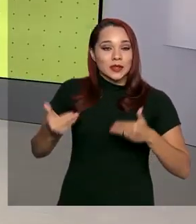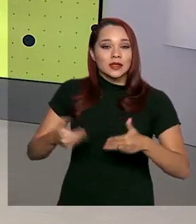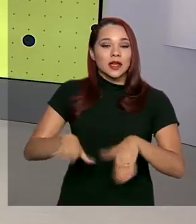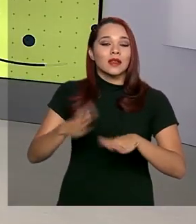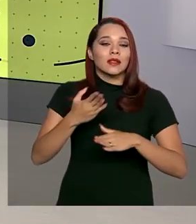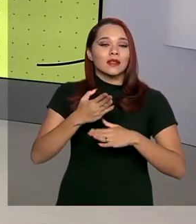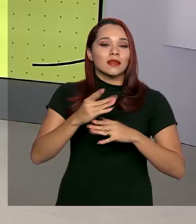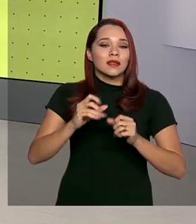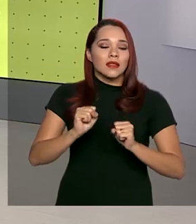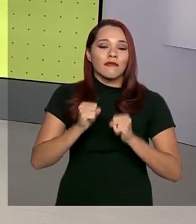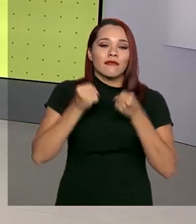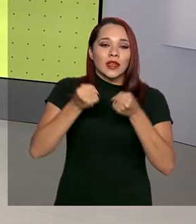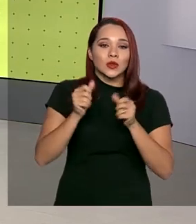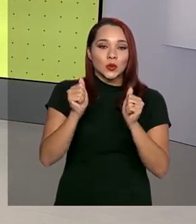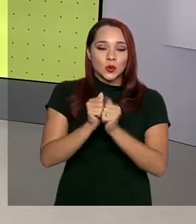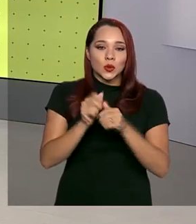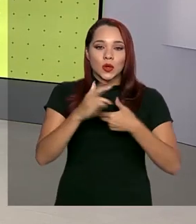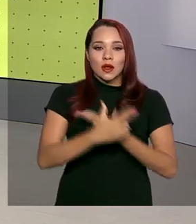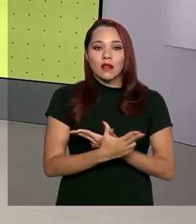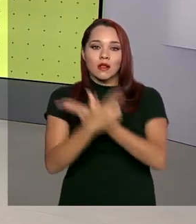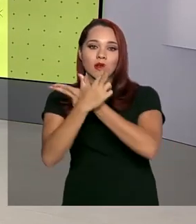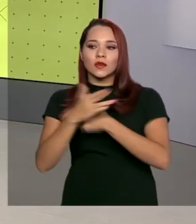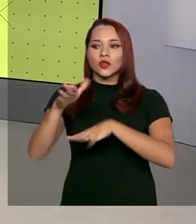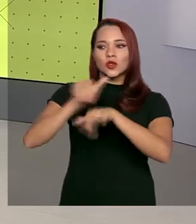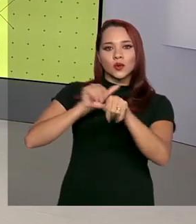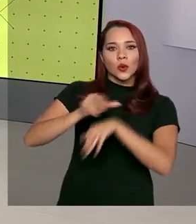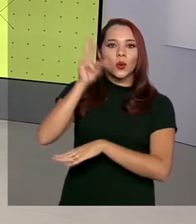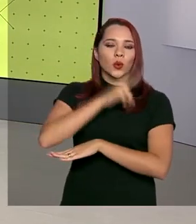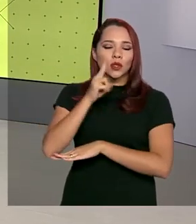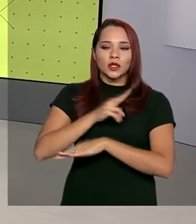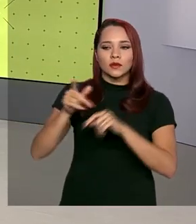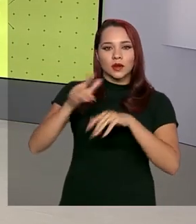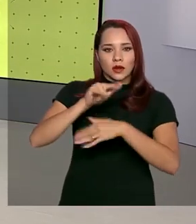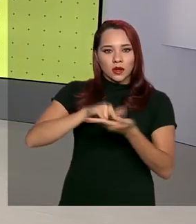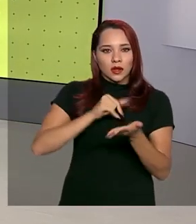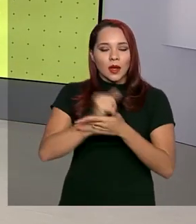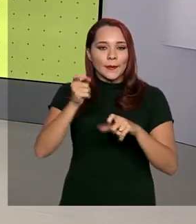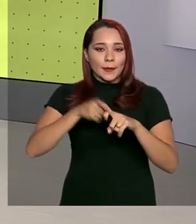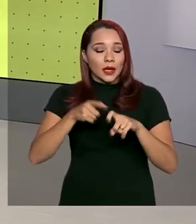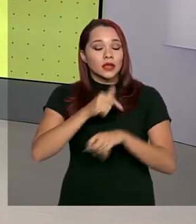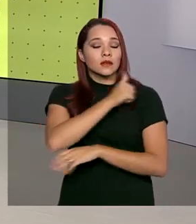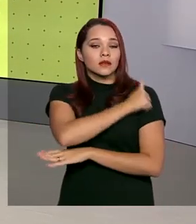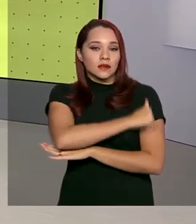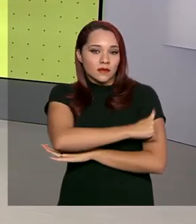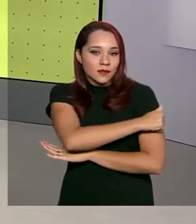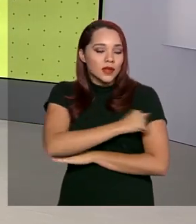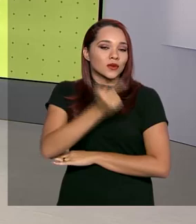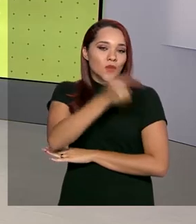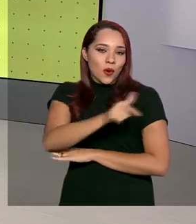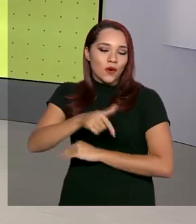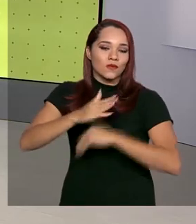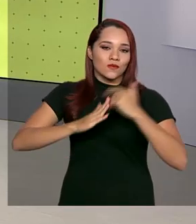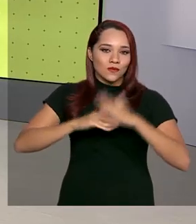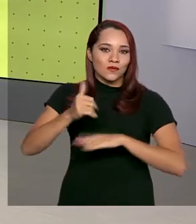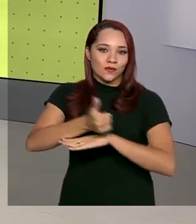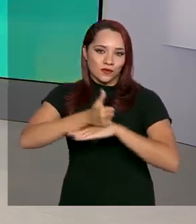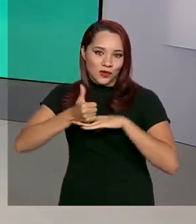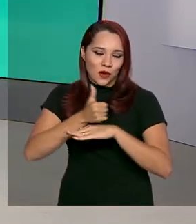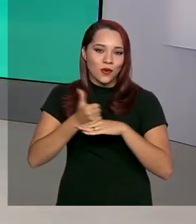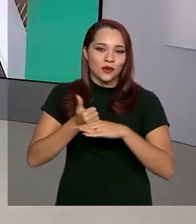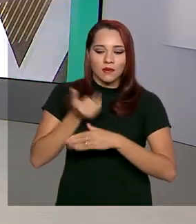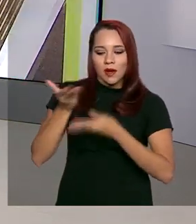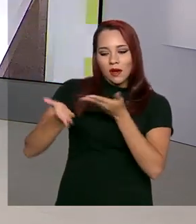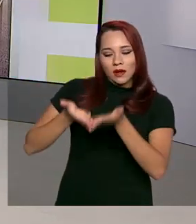aeronáutica, vai fazer uma chamada emergencial para convocar médicos, enfermeiros e outros profissionais de saúde para